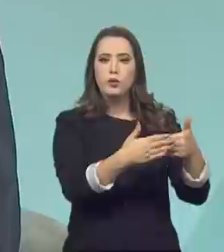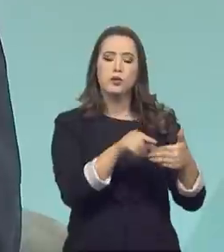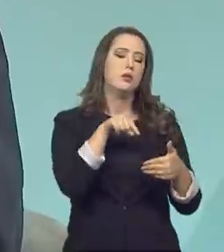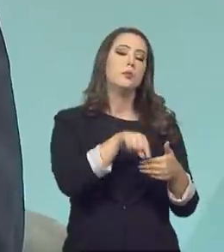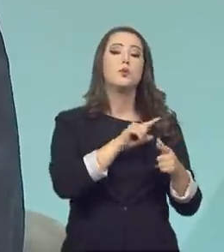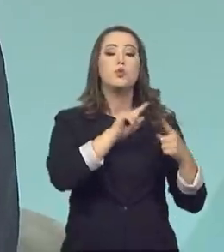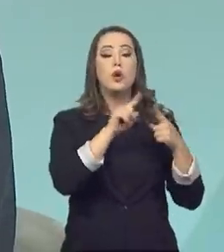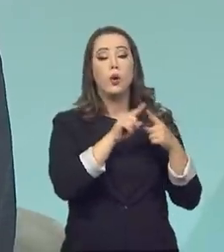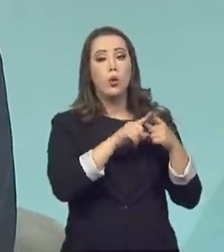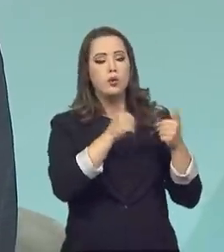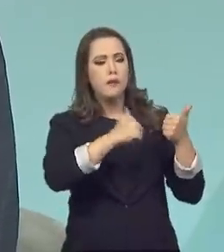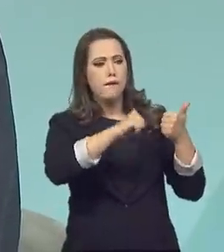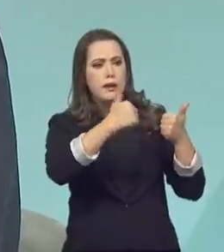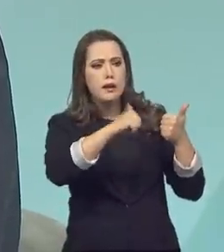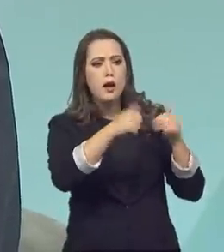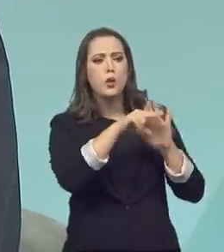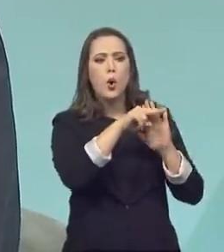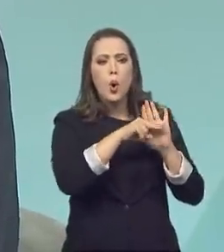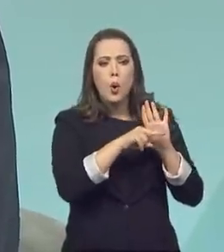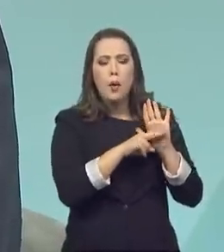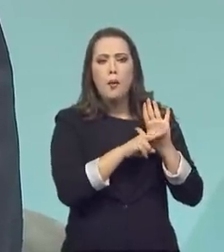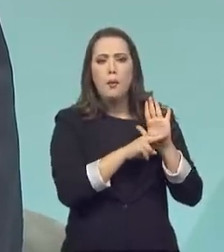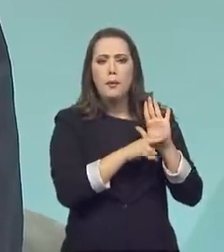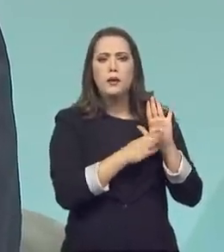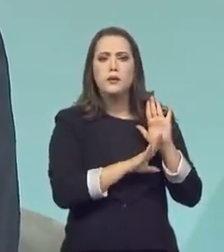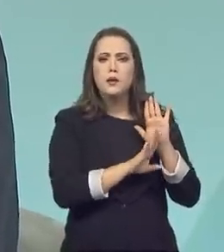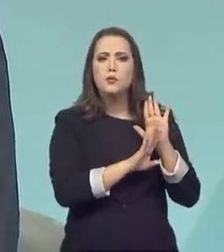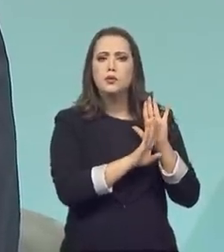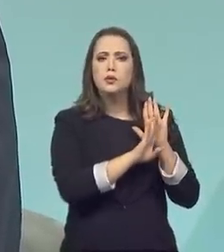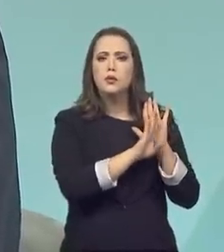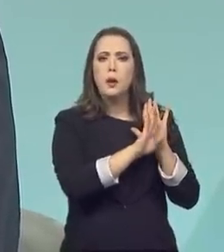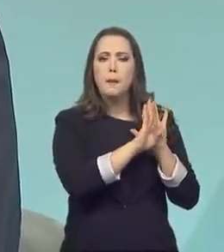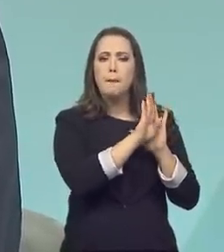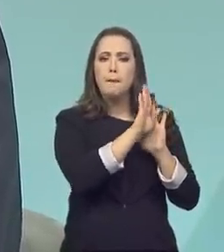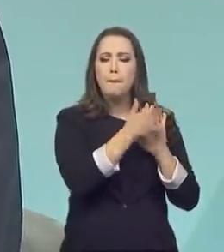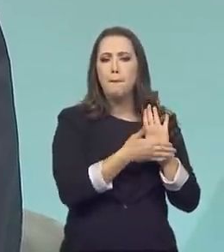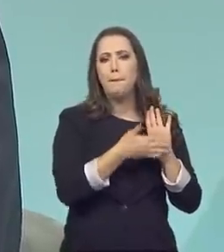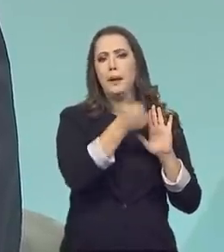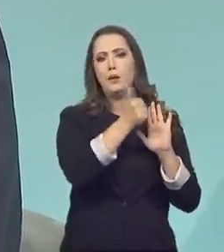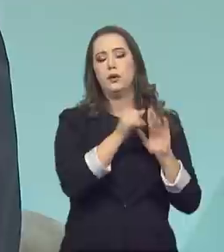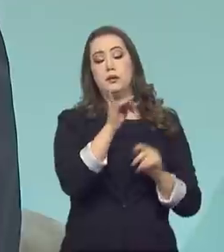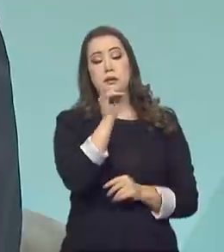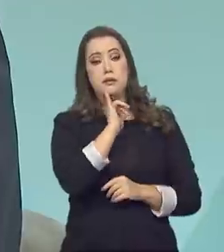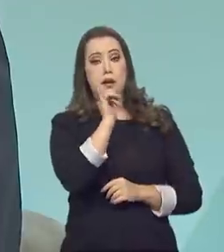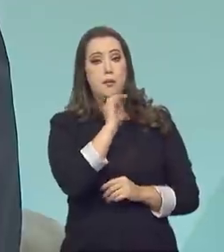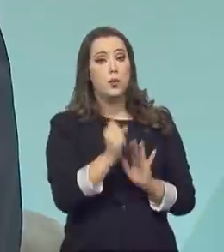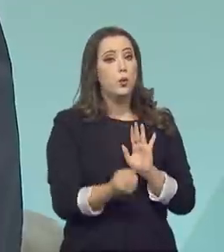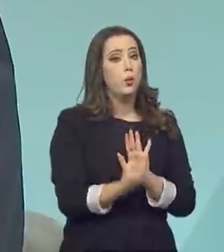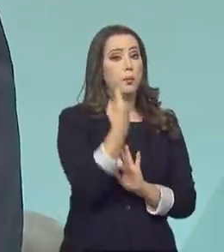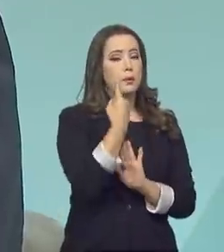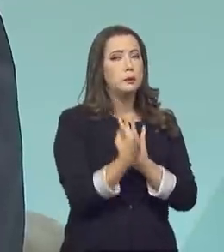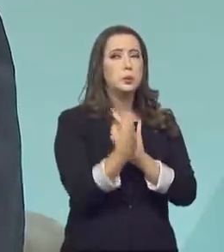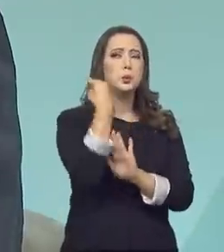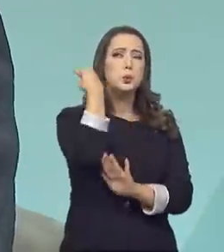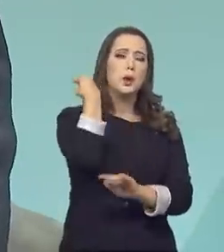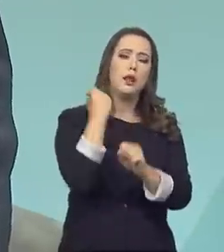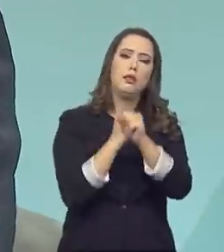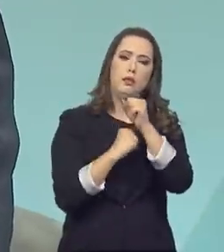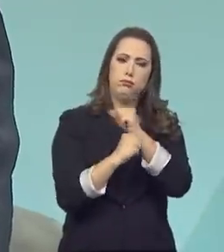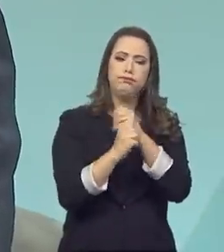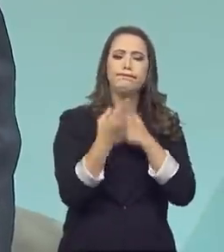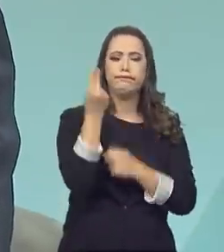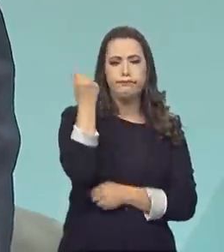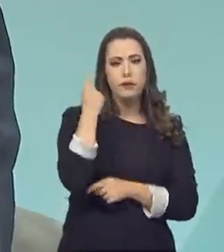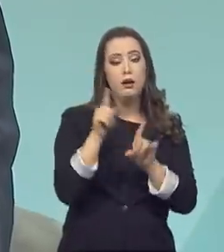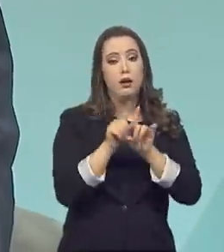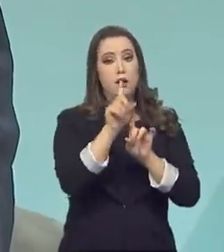vai avaliando produtos novos, mas vai subindo uma régua. Então, numa primeira versão do Programa Brasileiro de Etiquetagem, você tinha uma régua que estava em